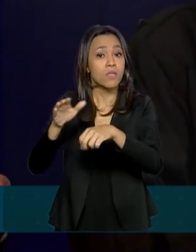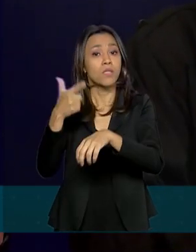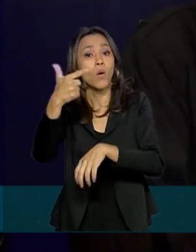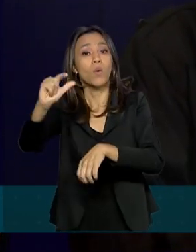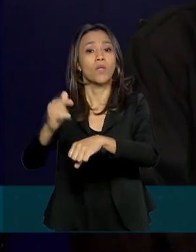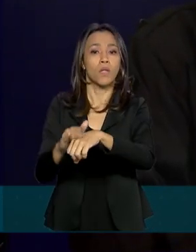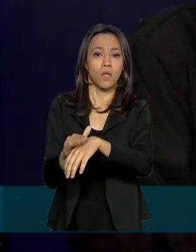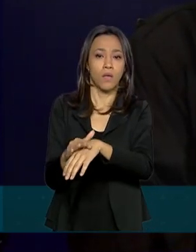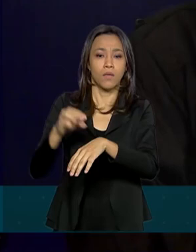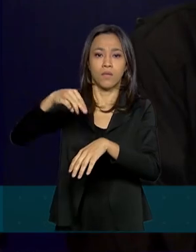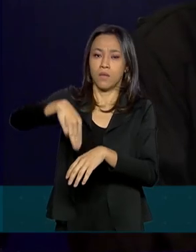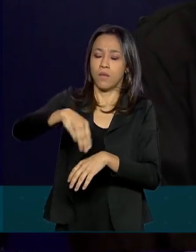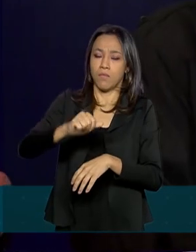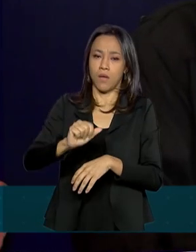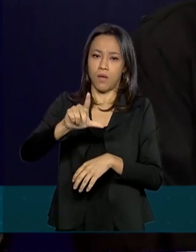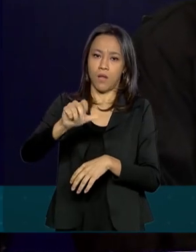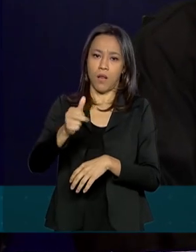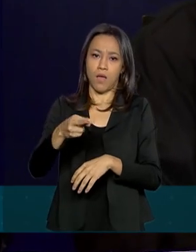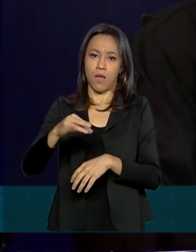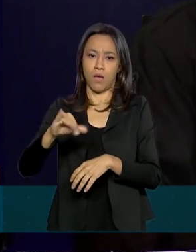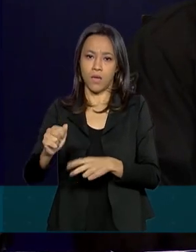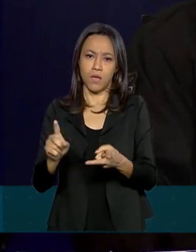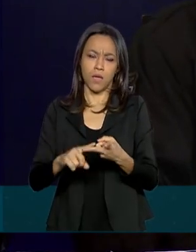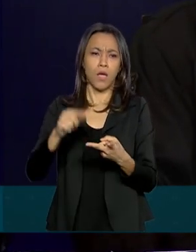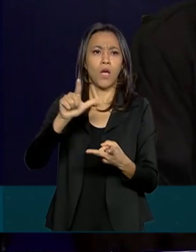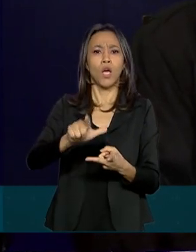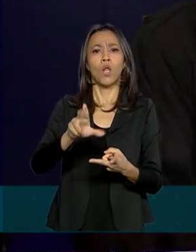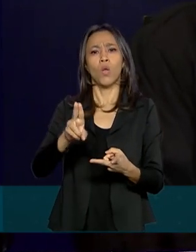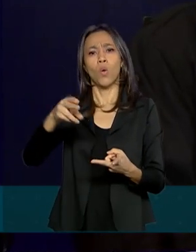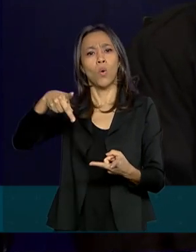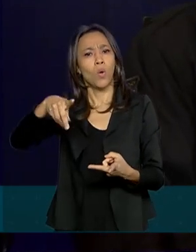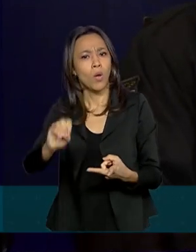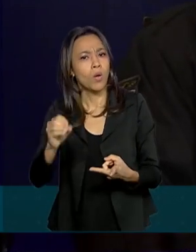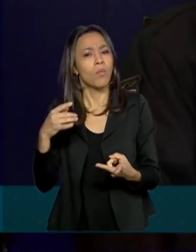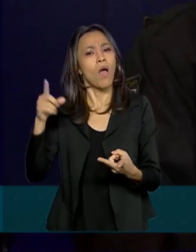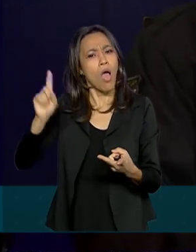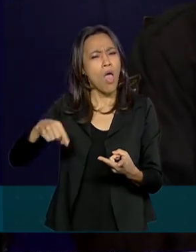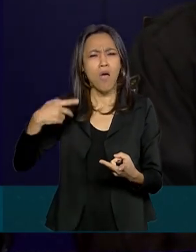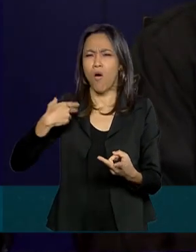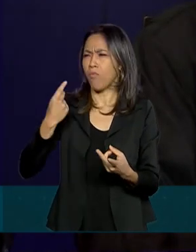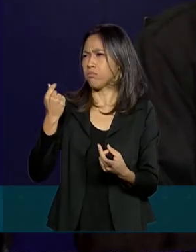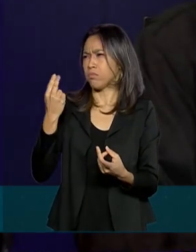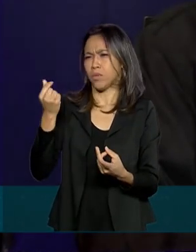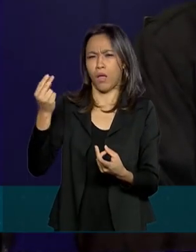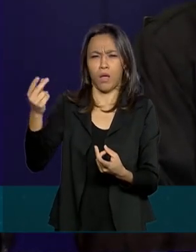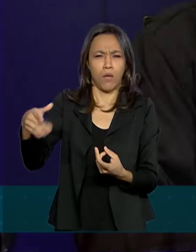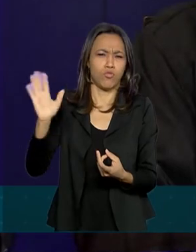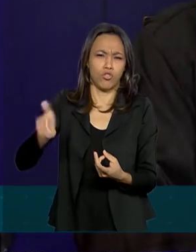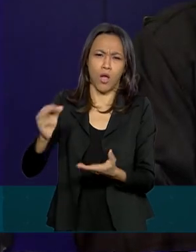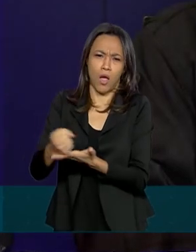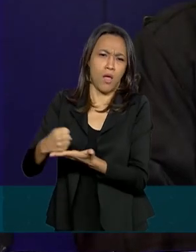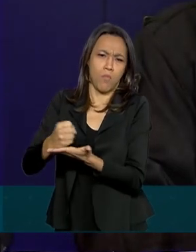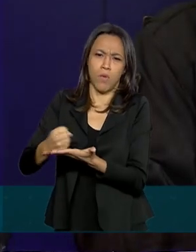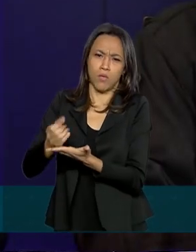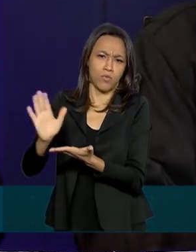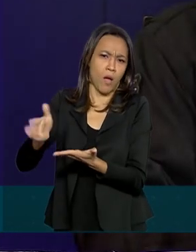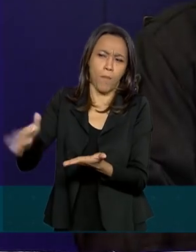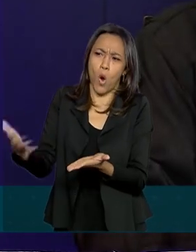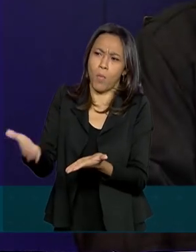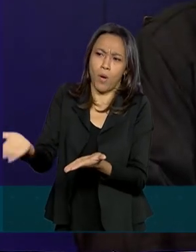convênio com o Ministério da Saúde, do Lúpulo, enfim, é uma produção que a gente já faz há muito tempo. Nós tínhamos